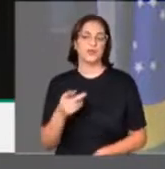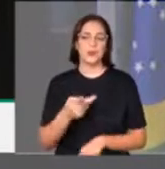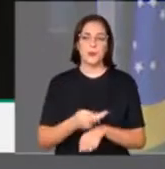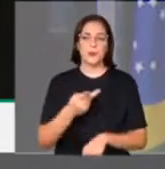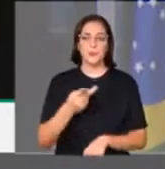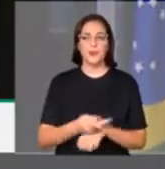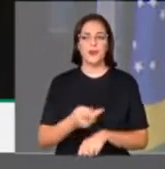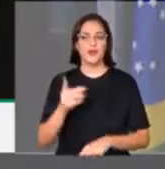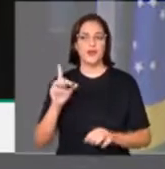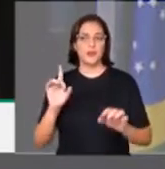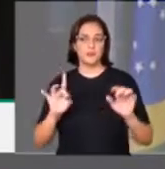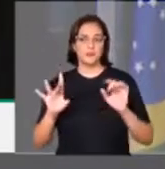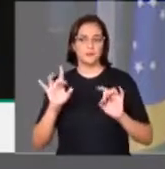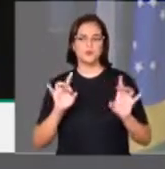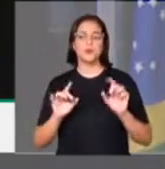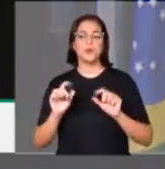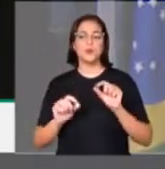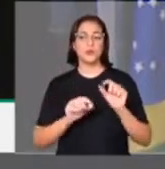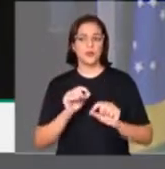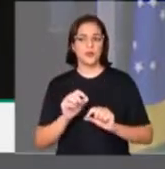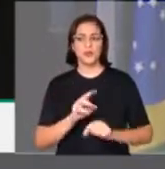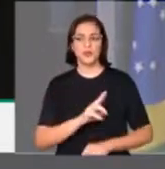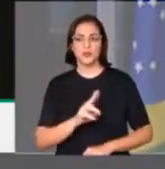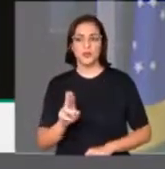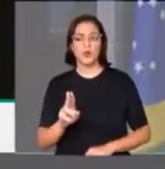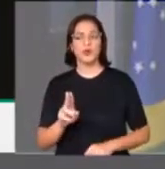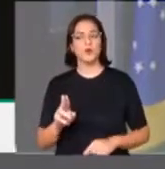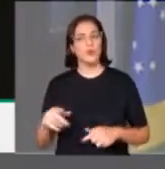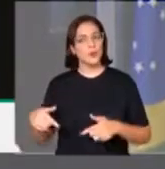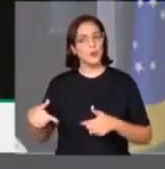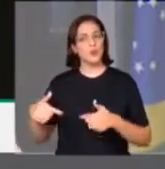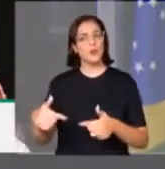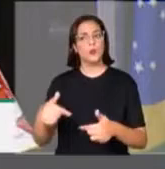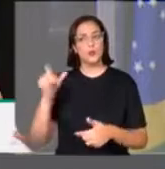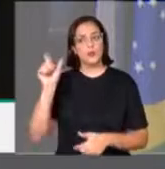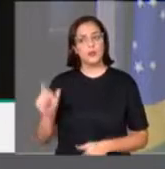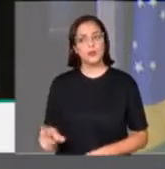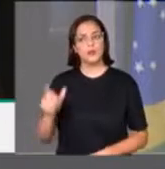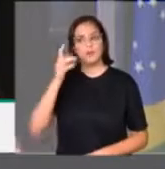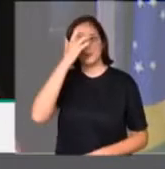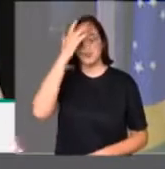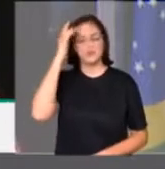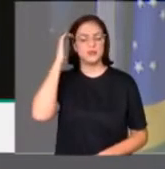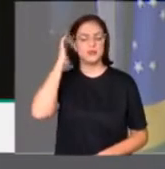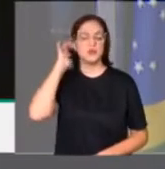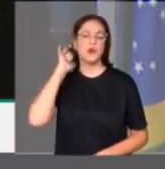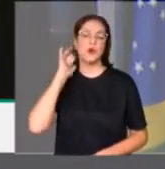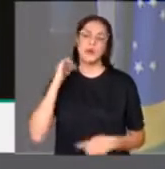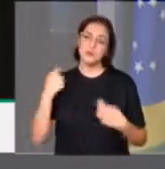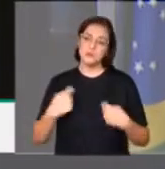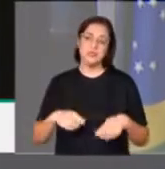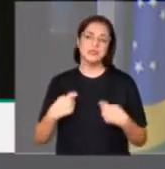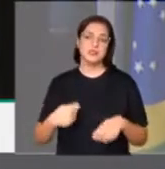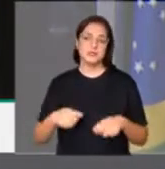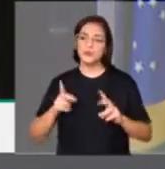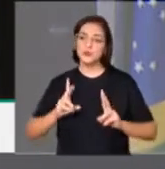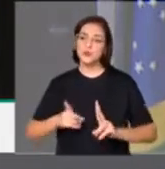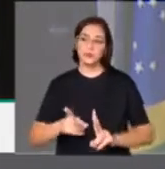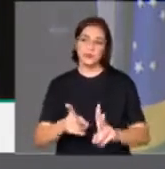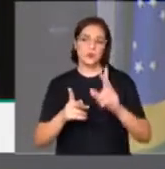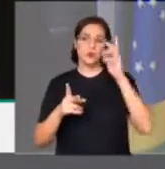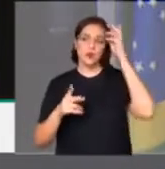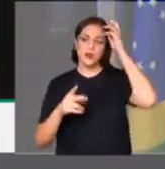que fez parte de uma necessária luta por algo que ainda é muito urgente num Brasil,